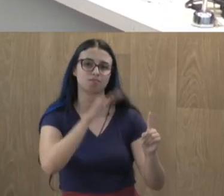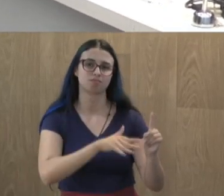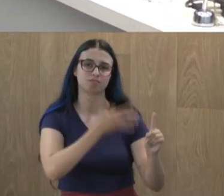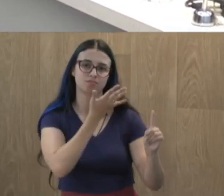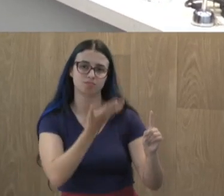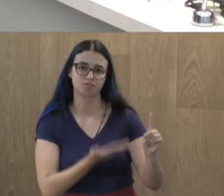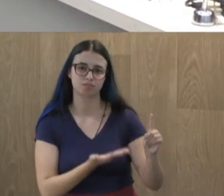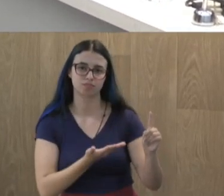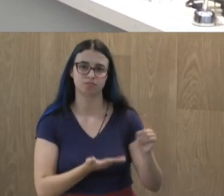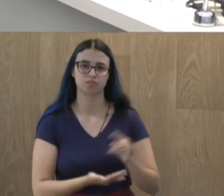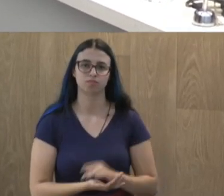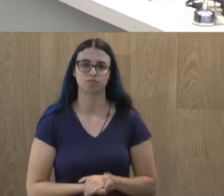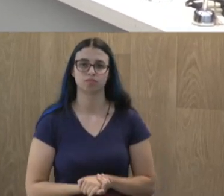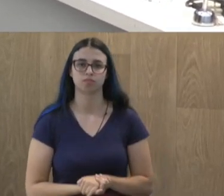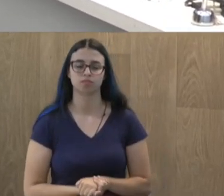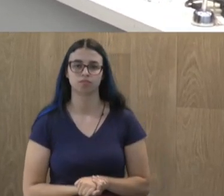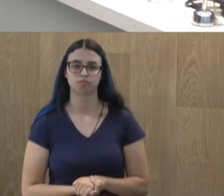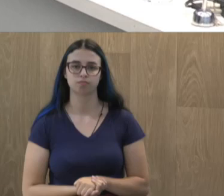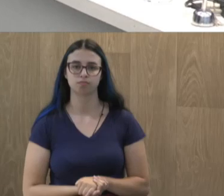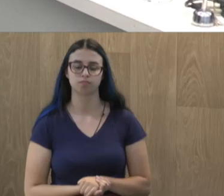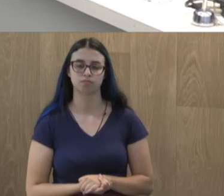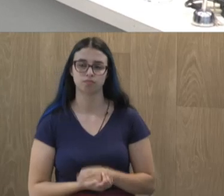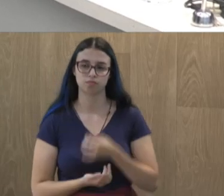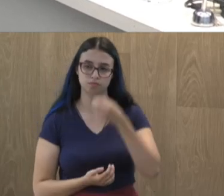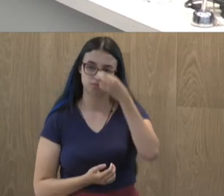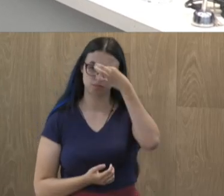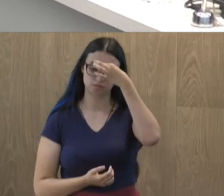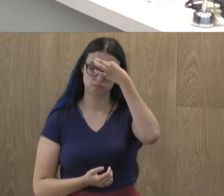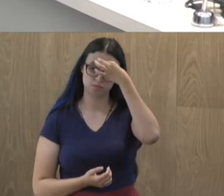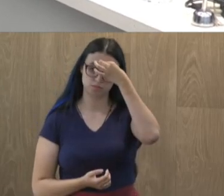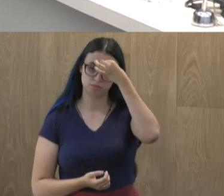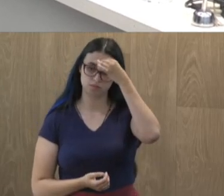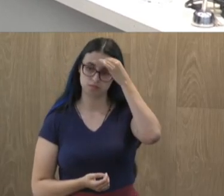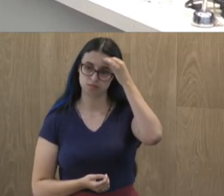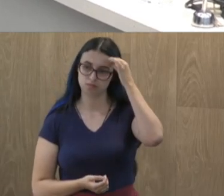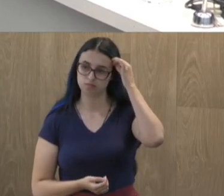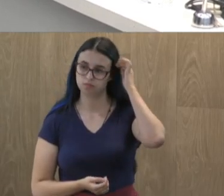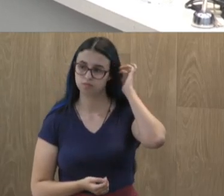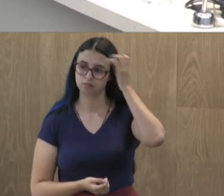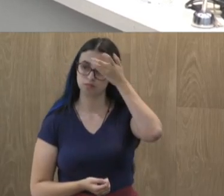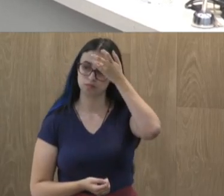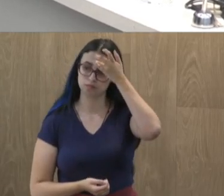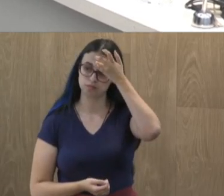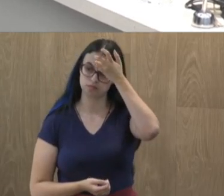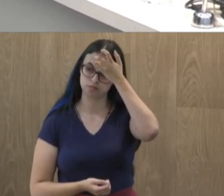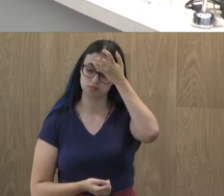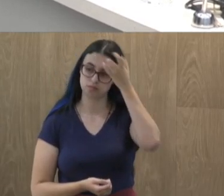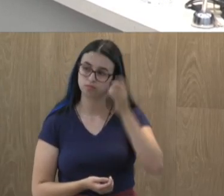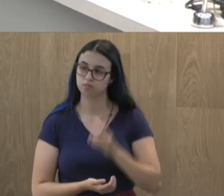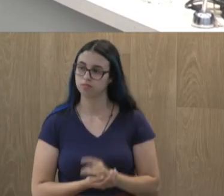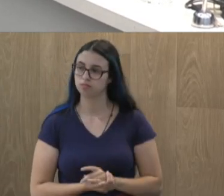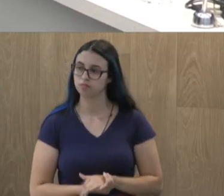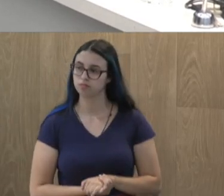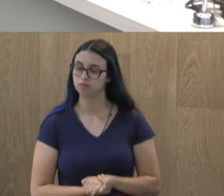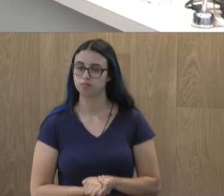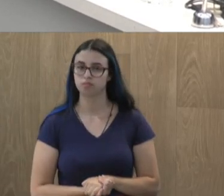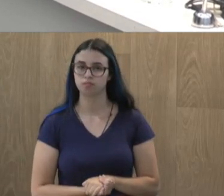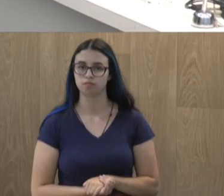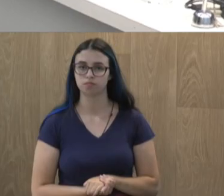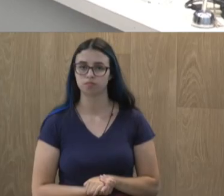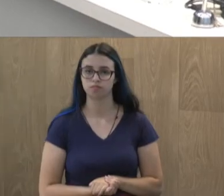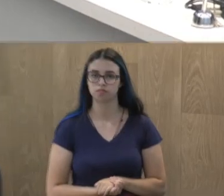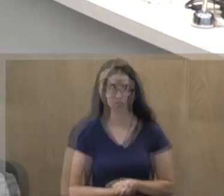recebe o título Líder Comunitário 2023, das mãos da vereadora Ana Paula do